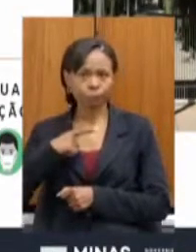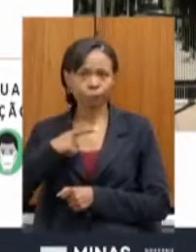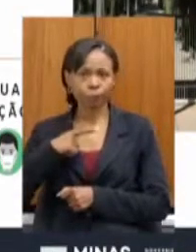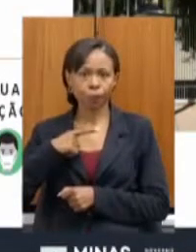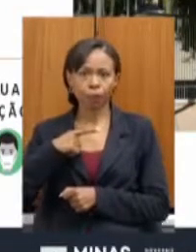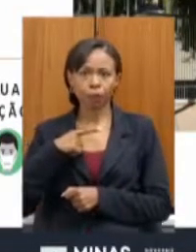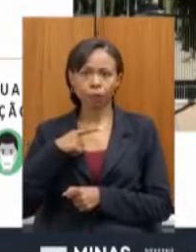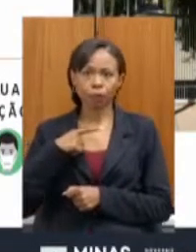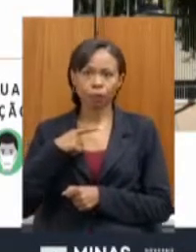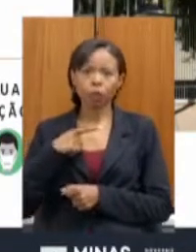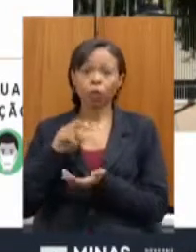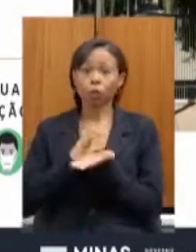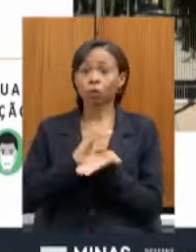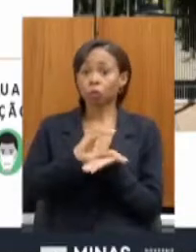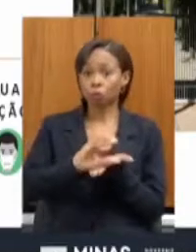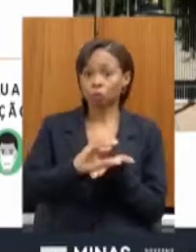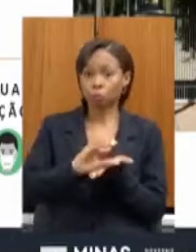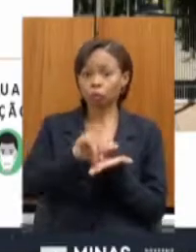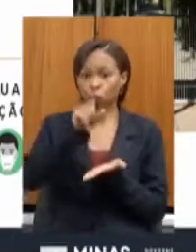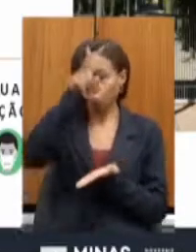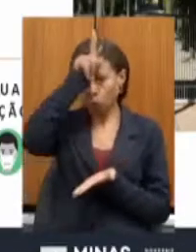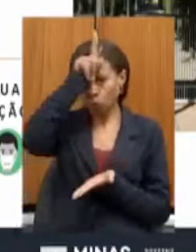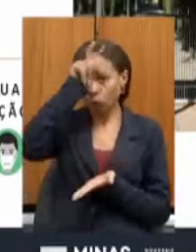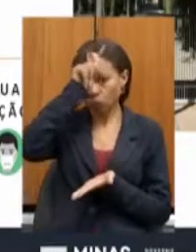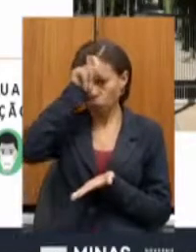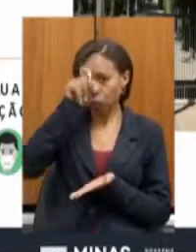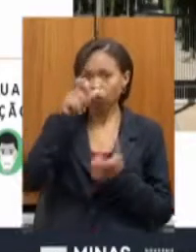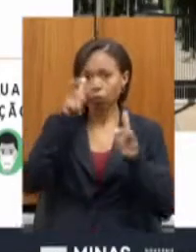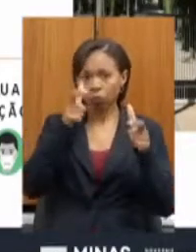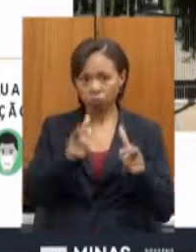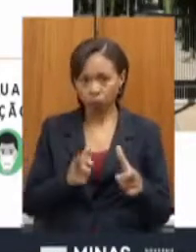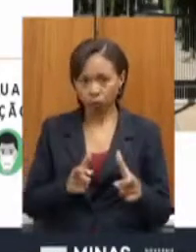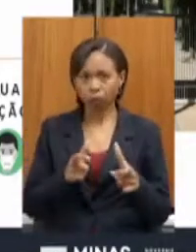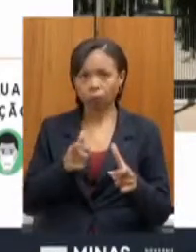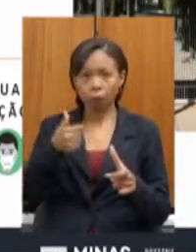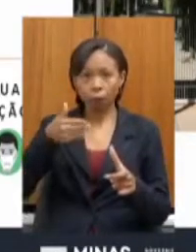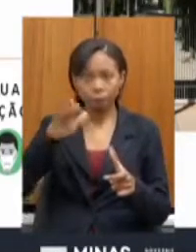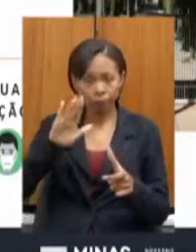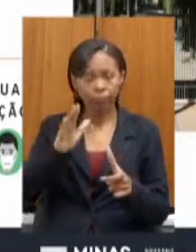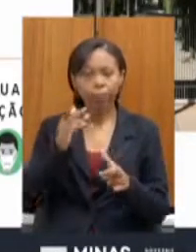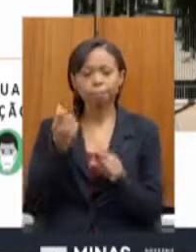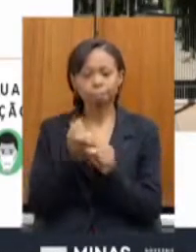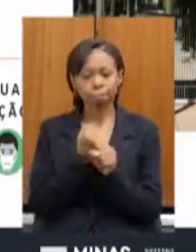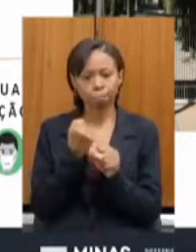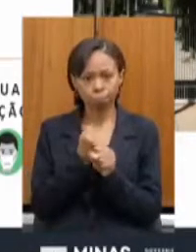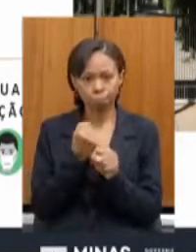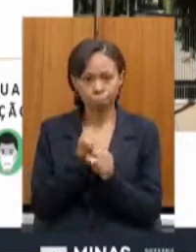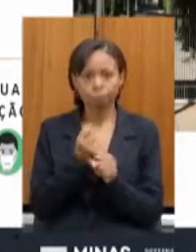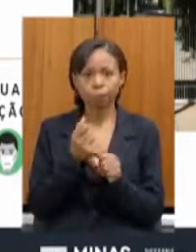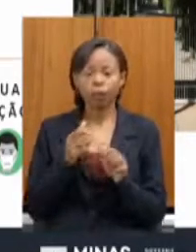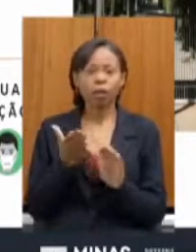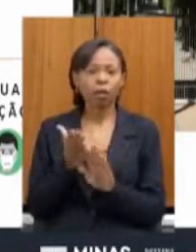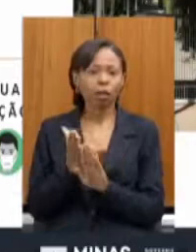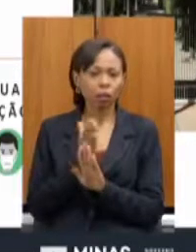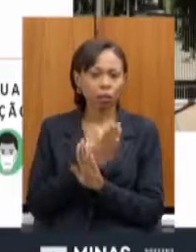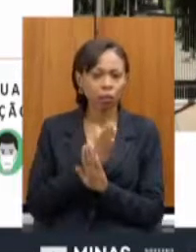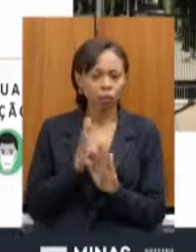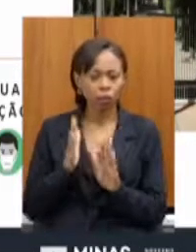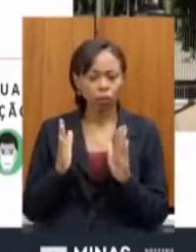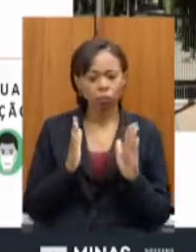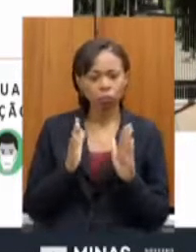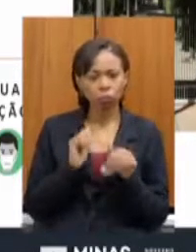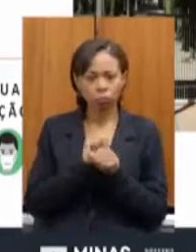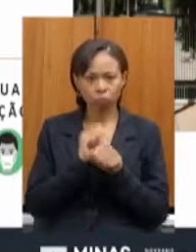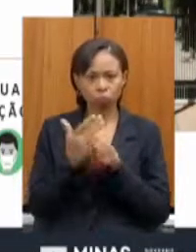os investimentos nos hospitais, aqui mais uma ação que foi feita no âmbito da COVID, a melhoria da